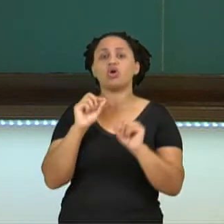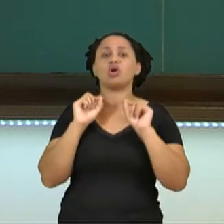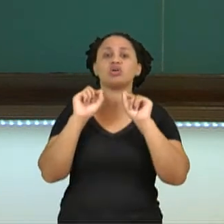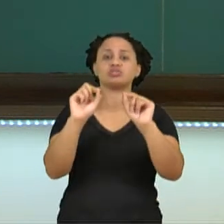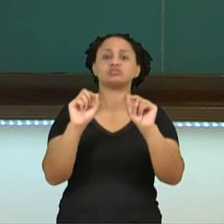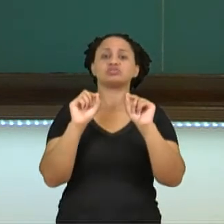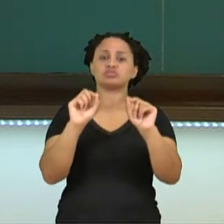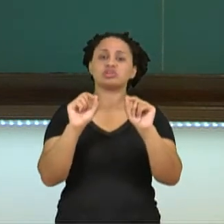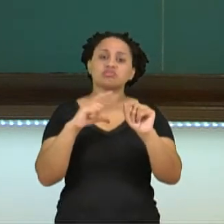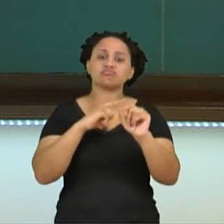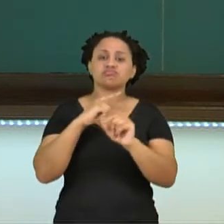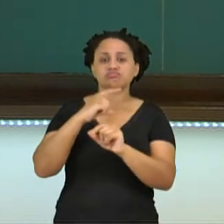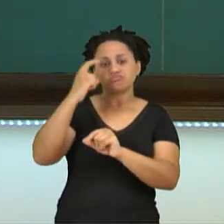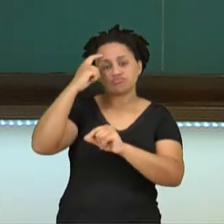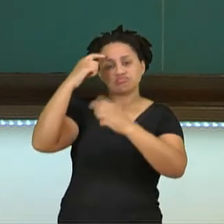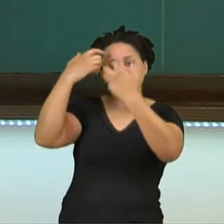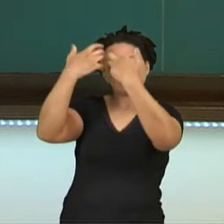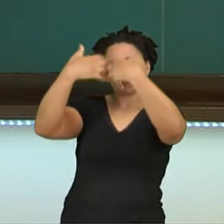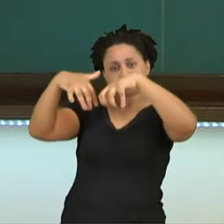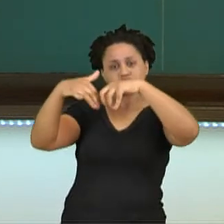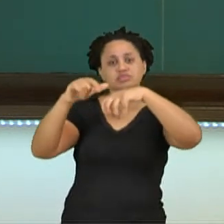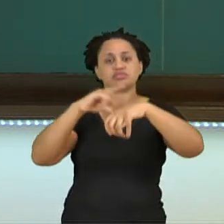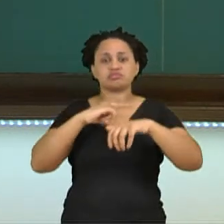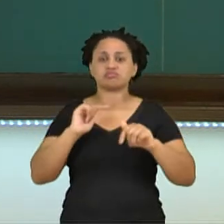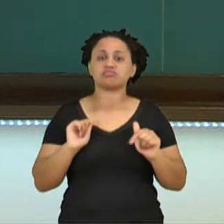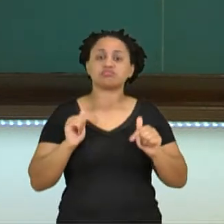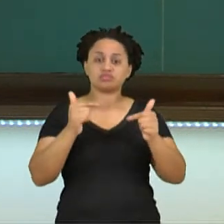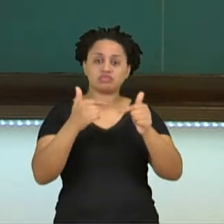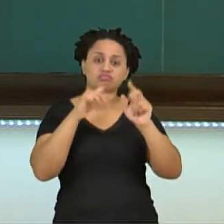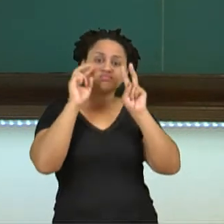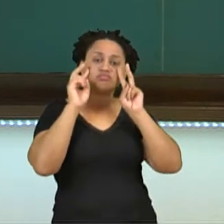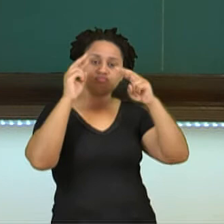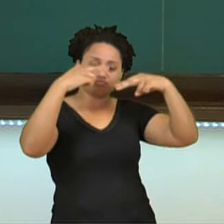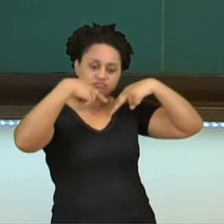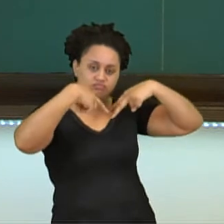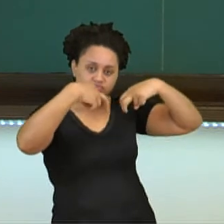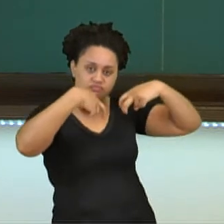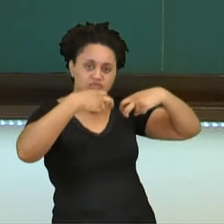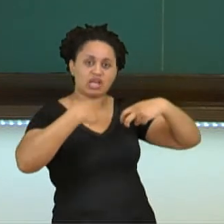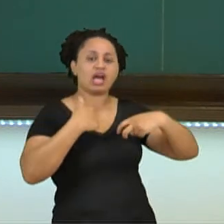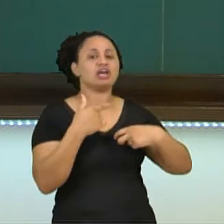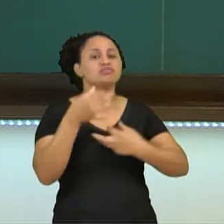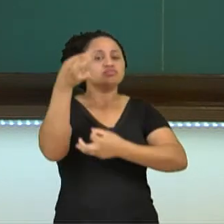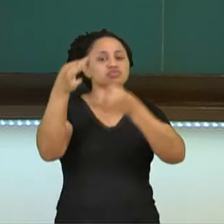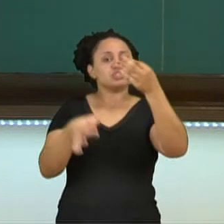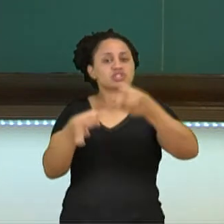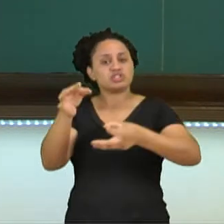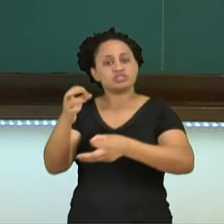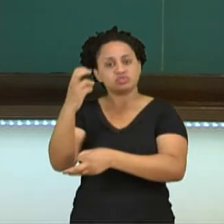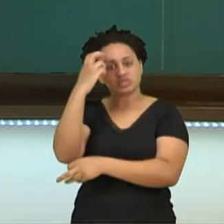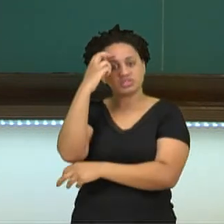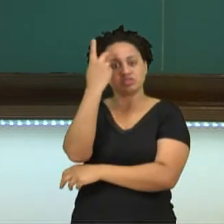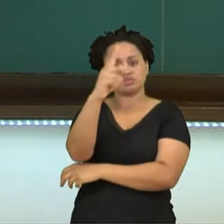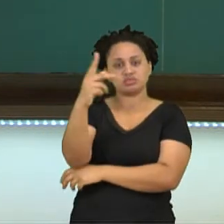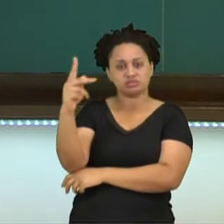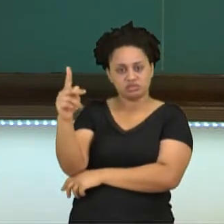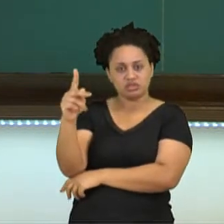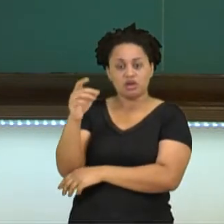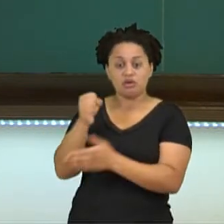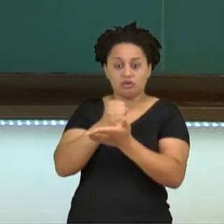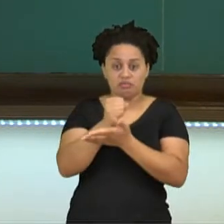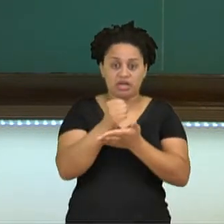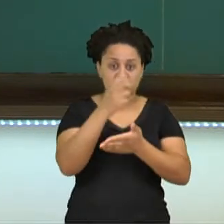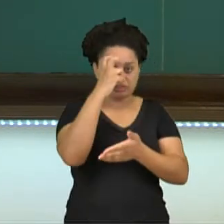ter aí um pensamento, ter uma atitude etnocêntrica, de julgar a cultura do outro a partir da nossa cultura.